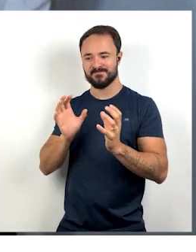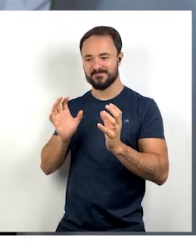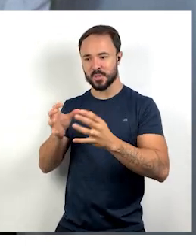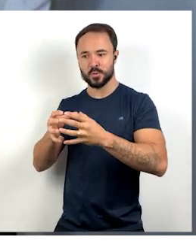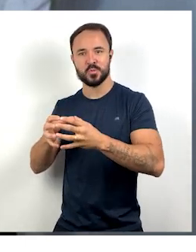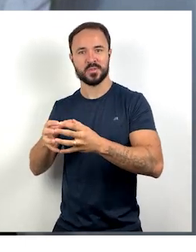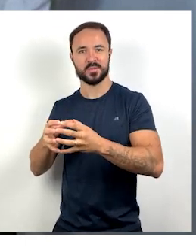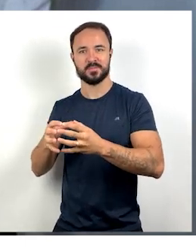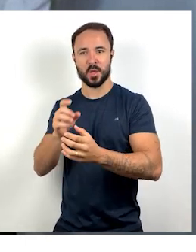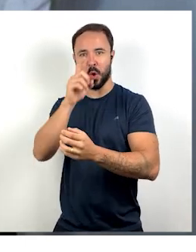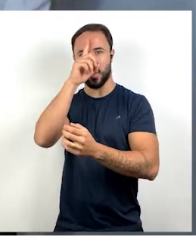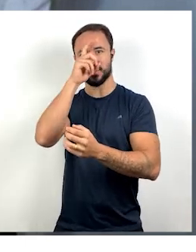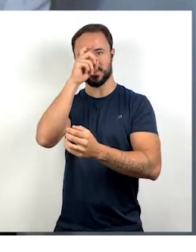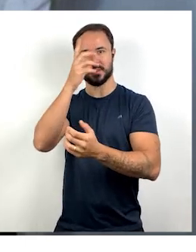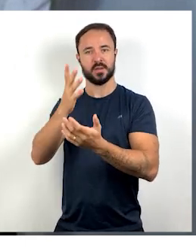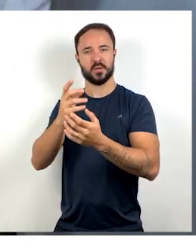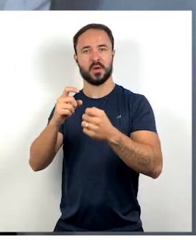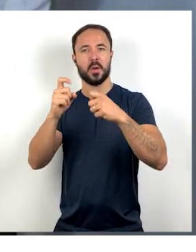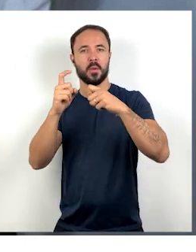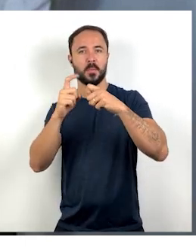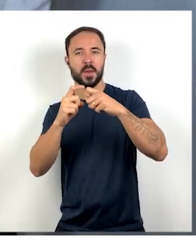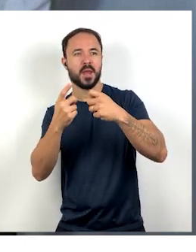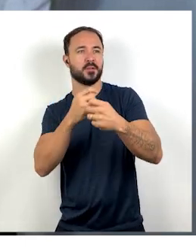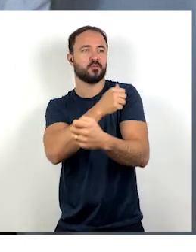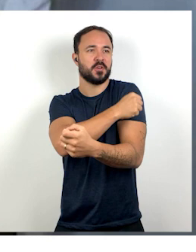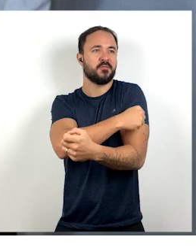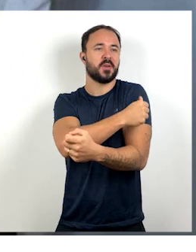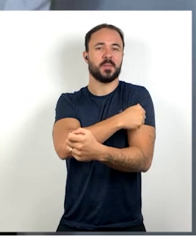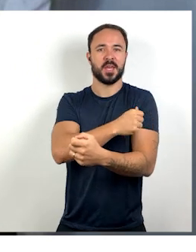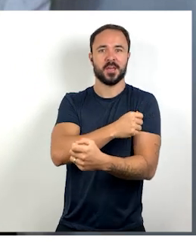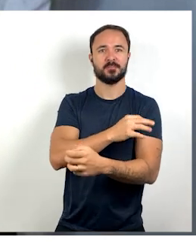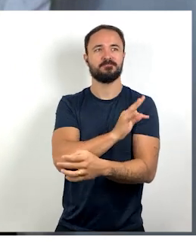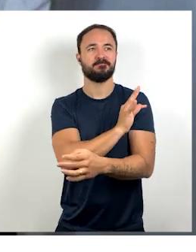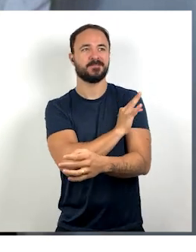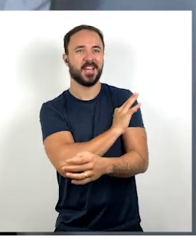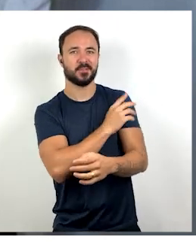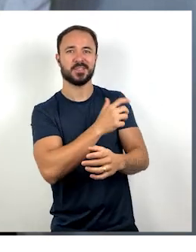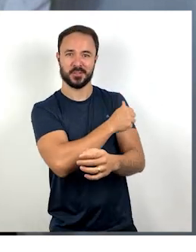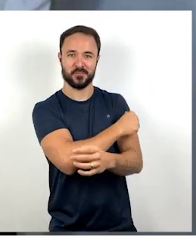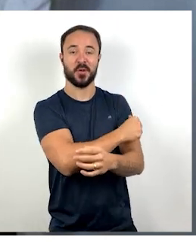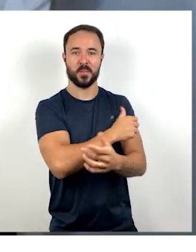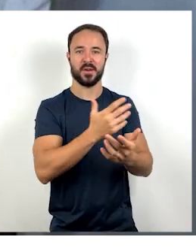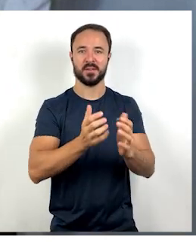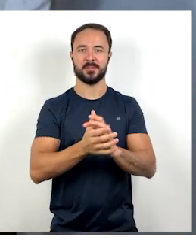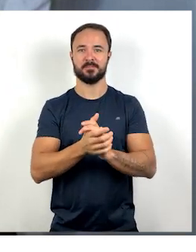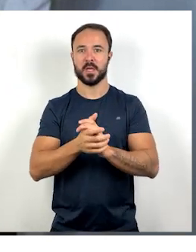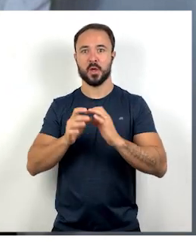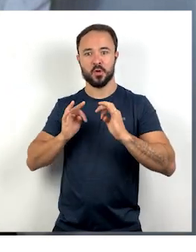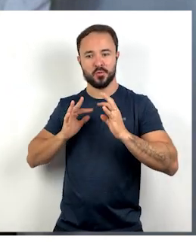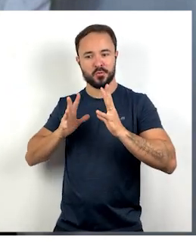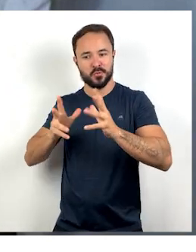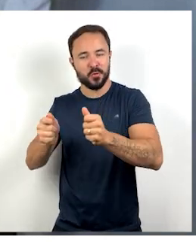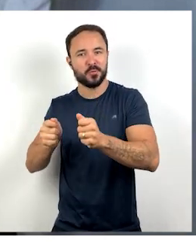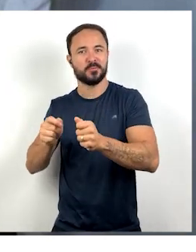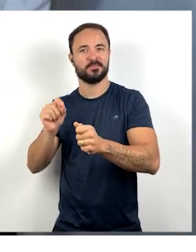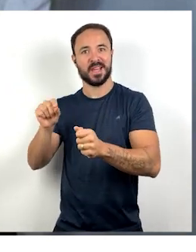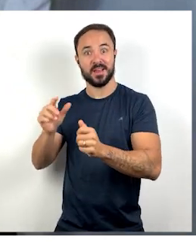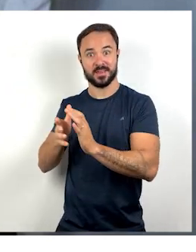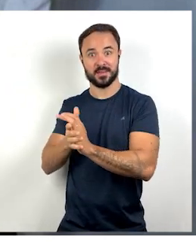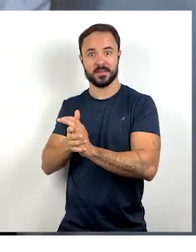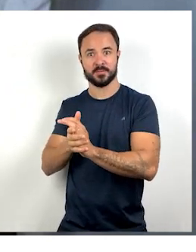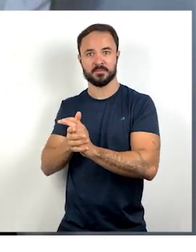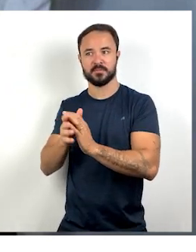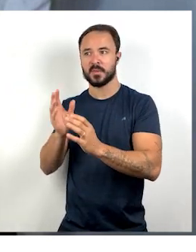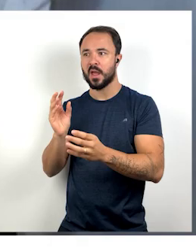enfermeiros, técnicos de enfermagem. Todas essas funções fazem parte das profissões do setor